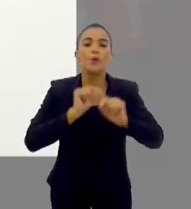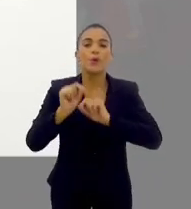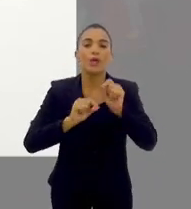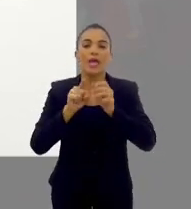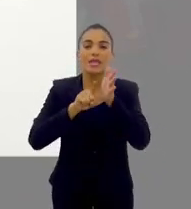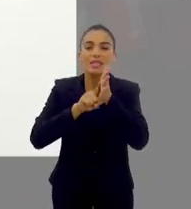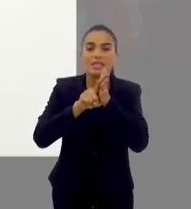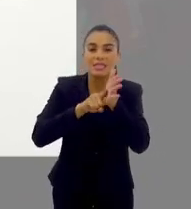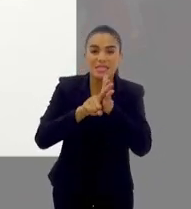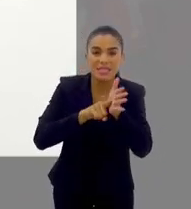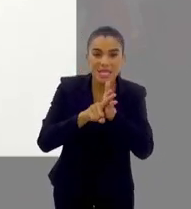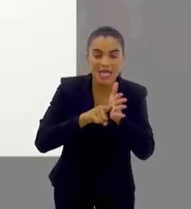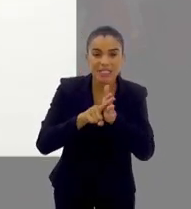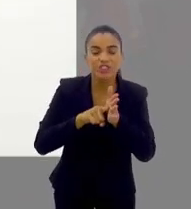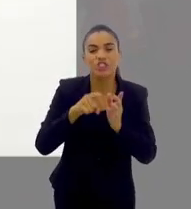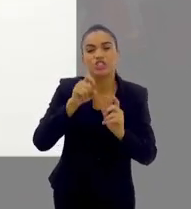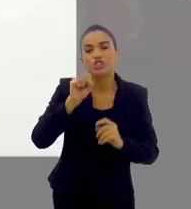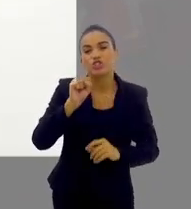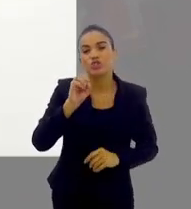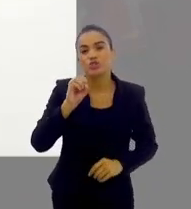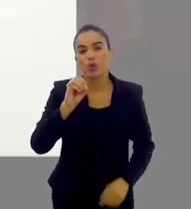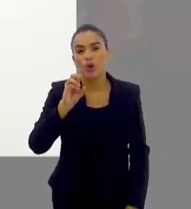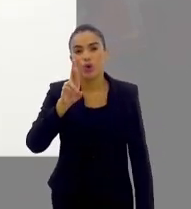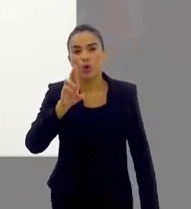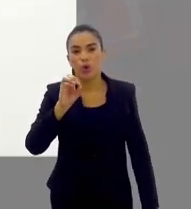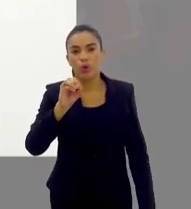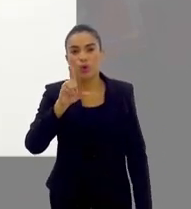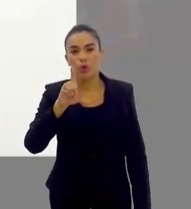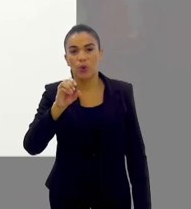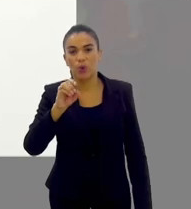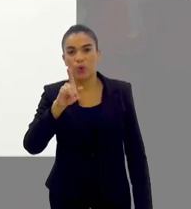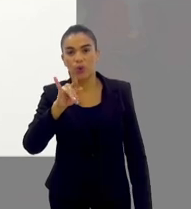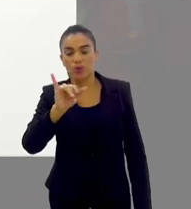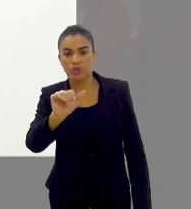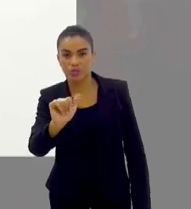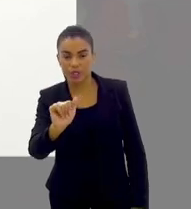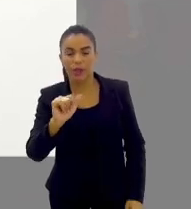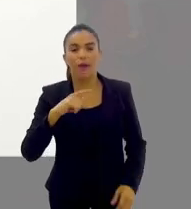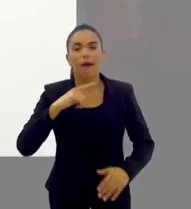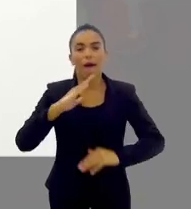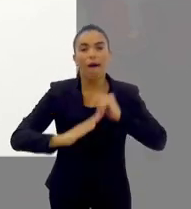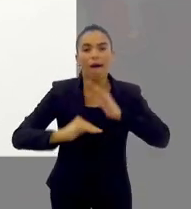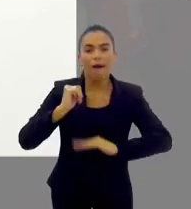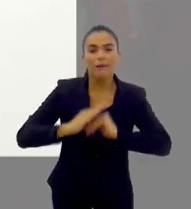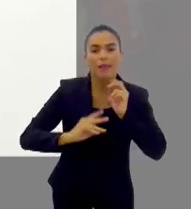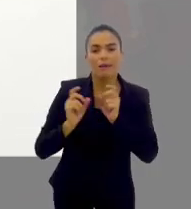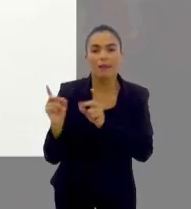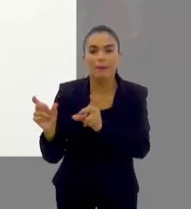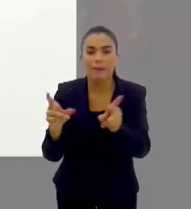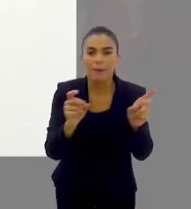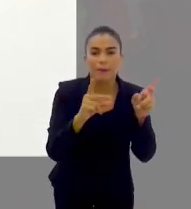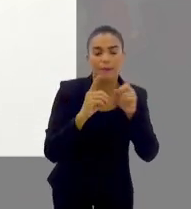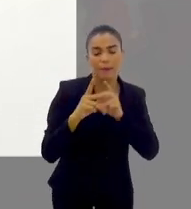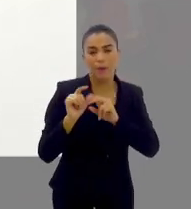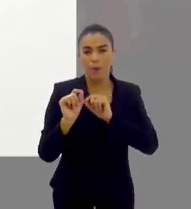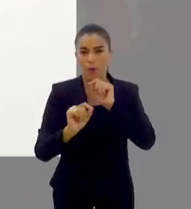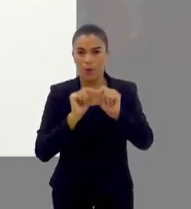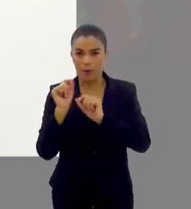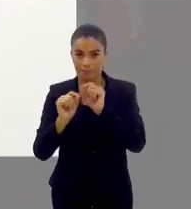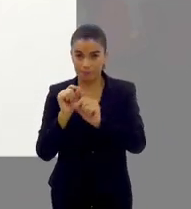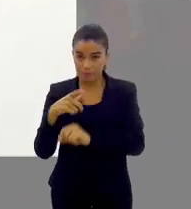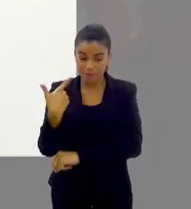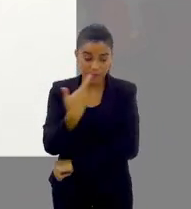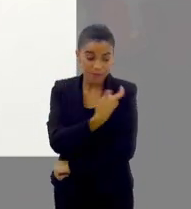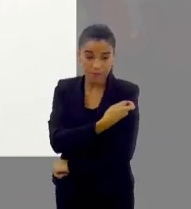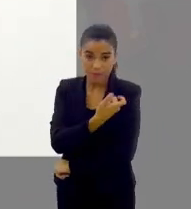não precisaria fazer o teste da dengue antes, da sorologia, porque a vacina até então que tem disponibilizada no mercado, você só